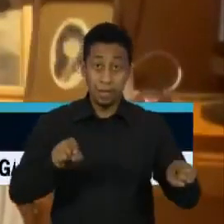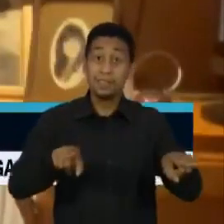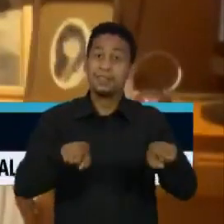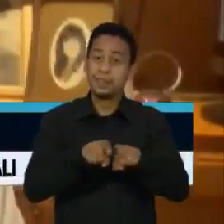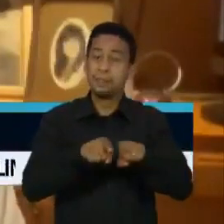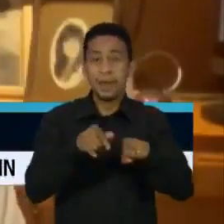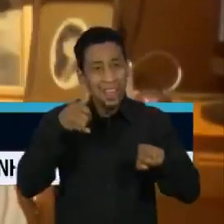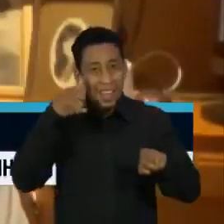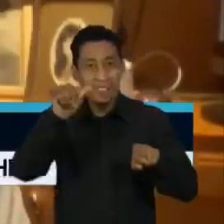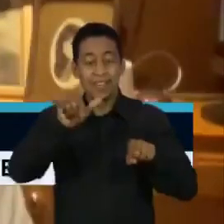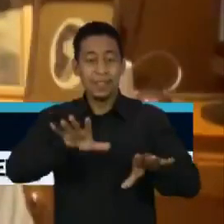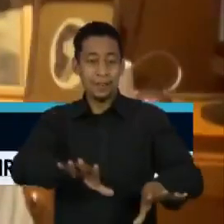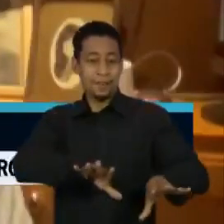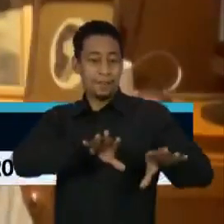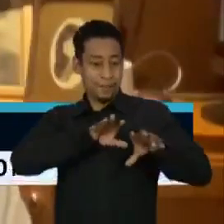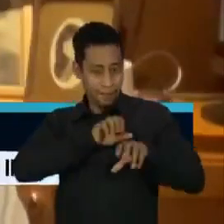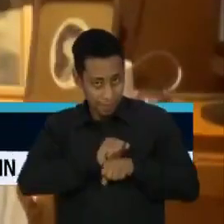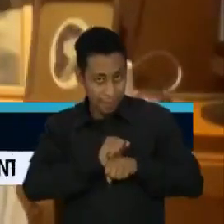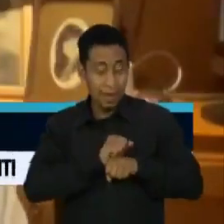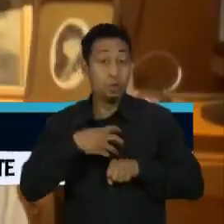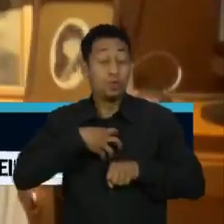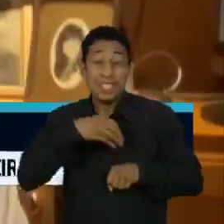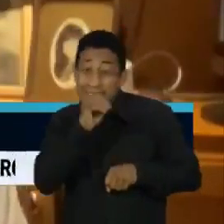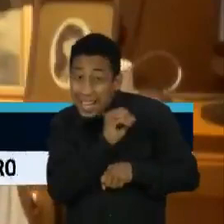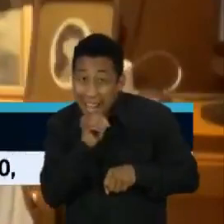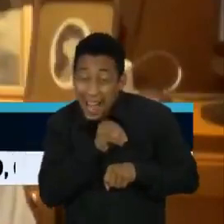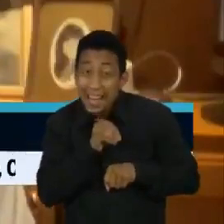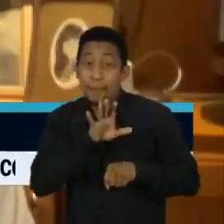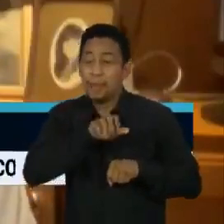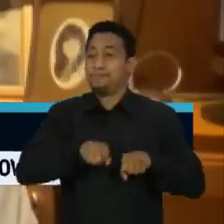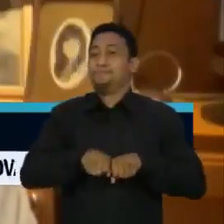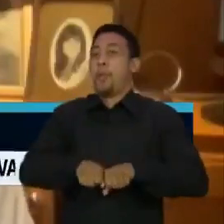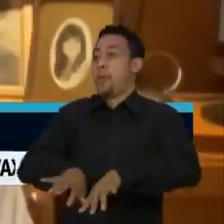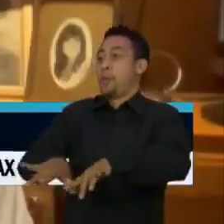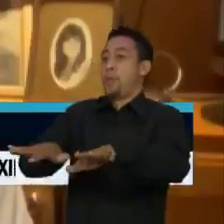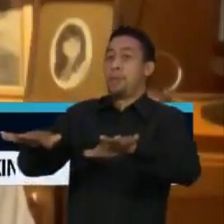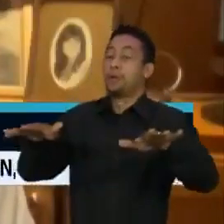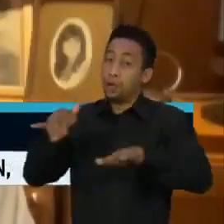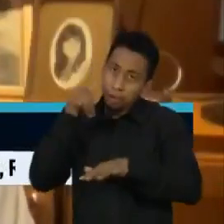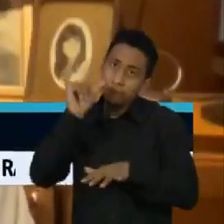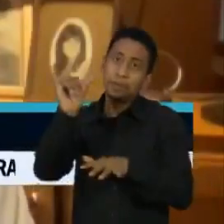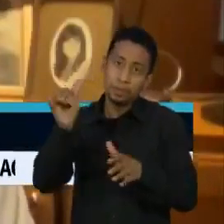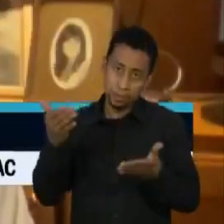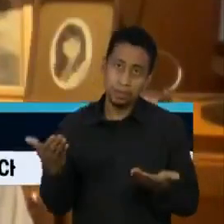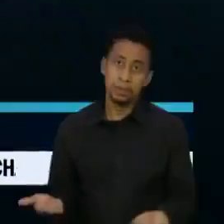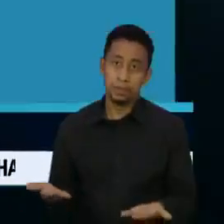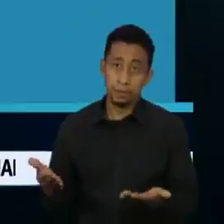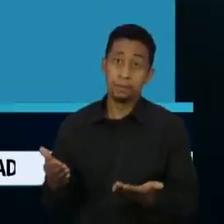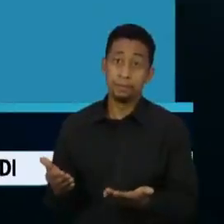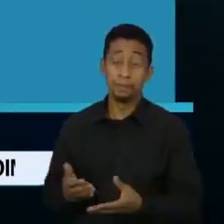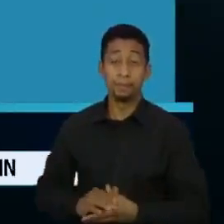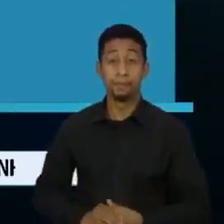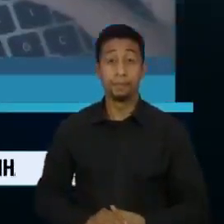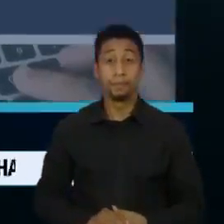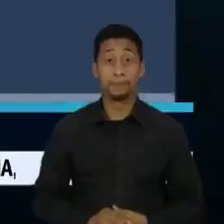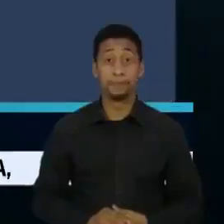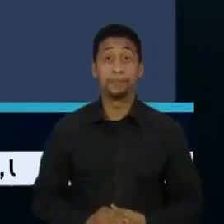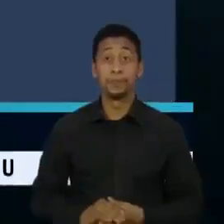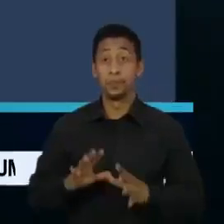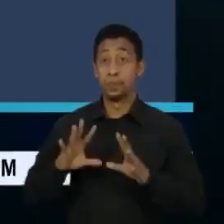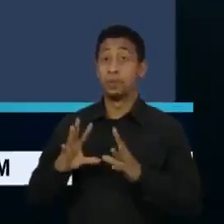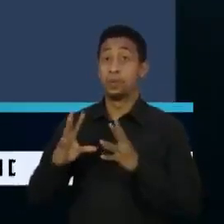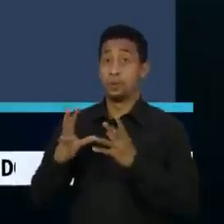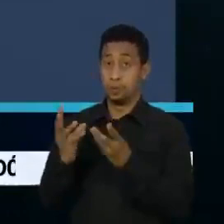infectem no nariz, mesmo que elas sejam assintomáticas, e possam transmitir para outros membros da família. A Agência